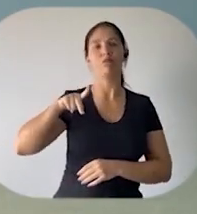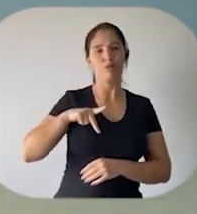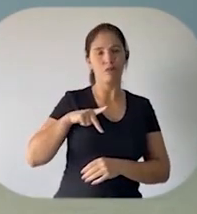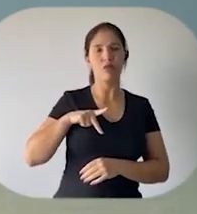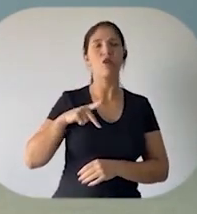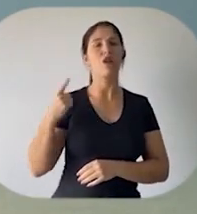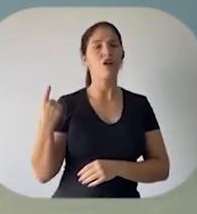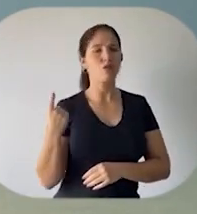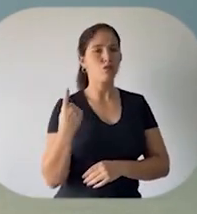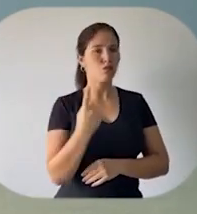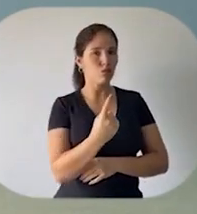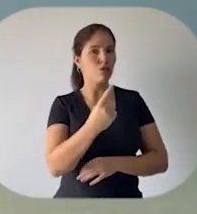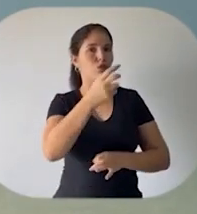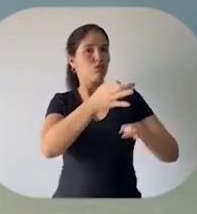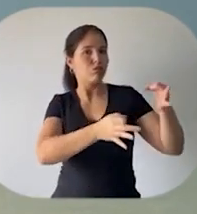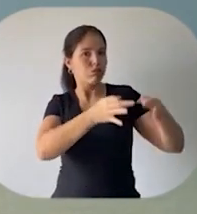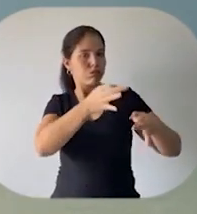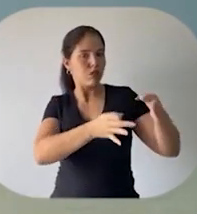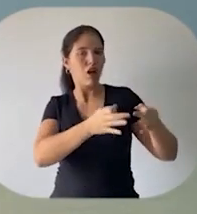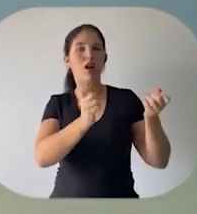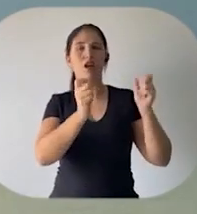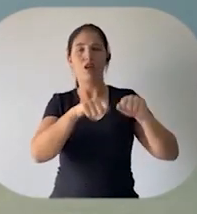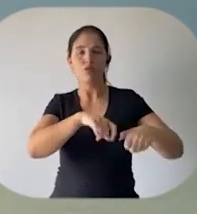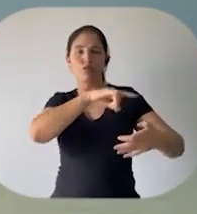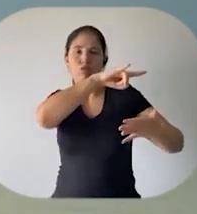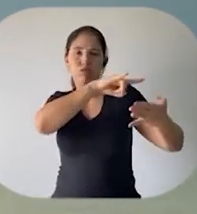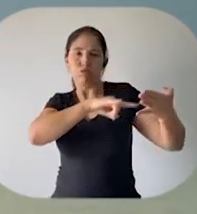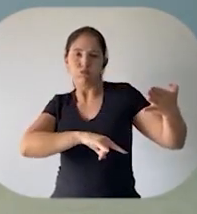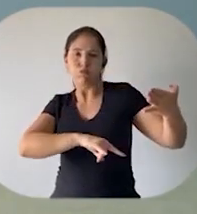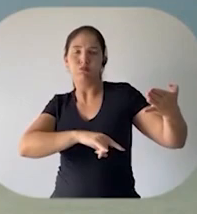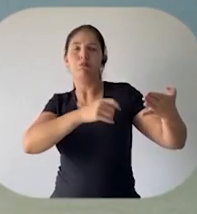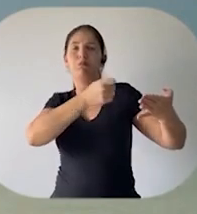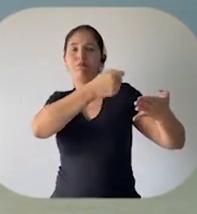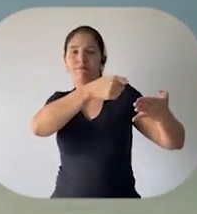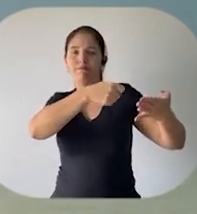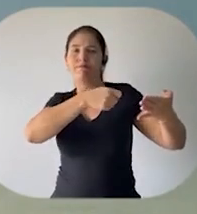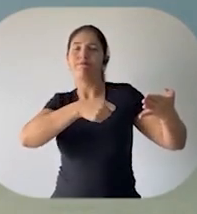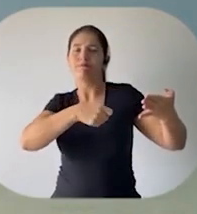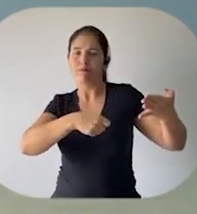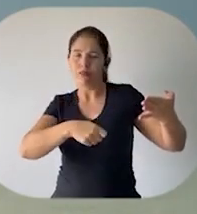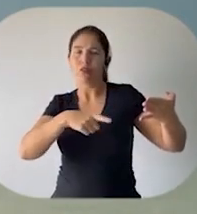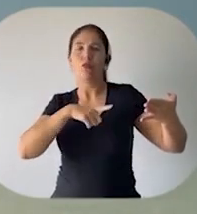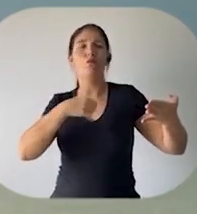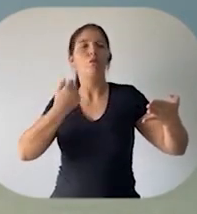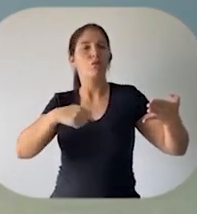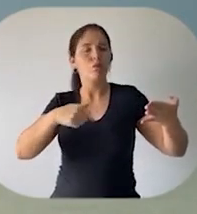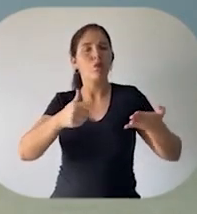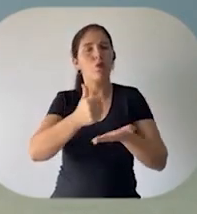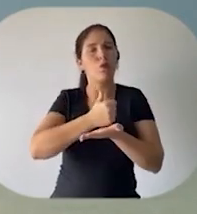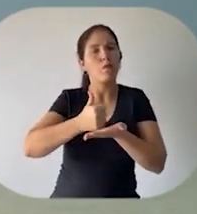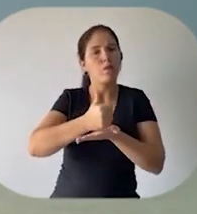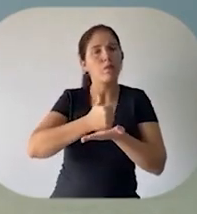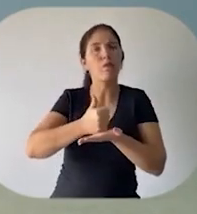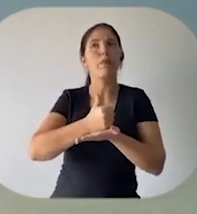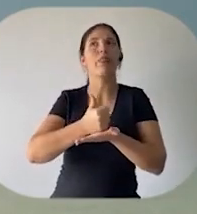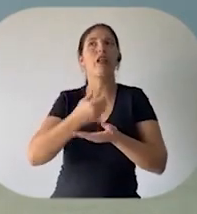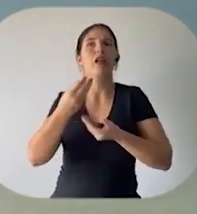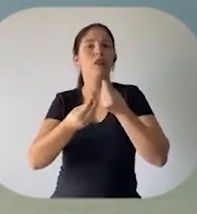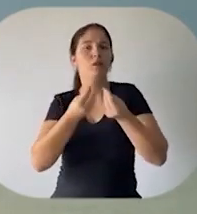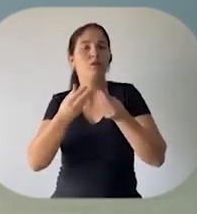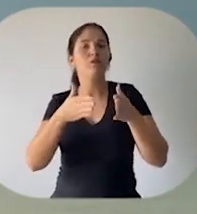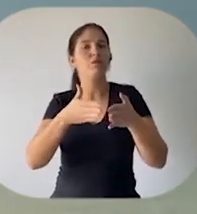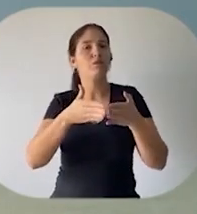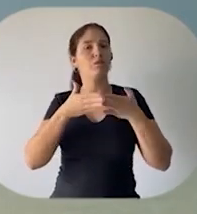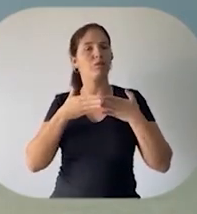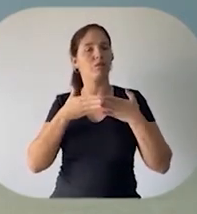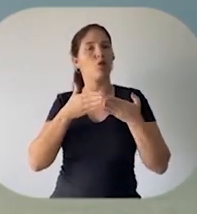Público, indo até a promotoria de justiça, onde será lavrada uma ficha de atendimento que servirá de base para